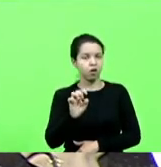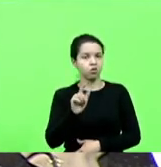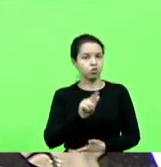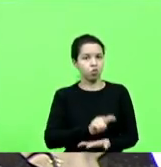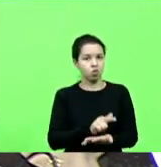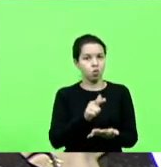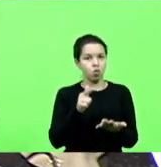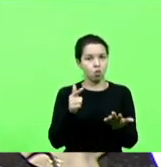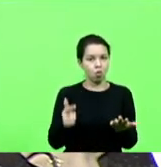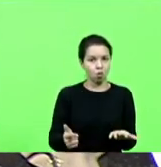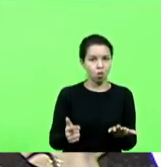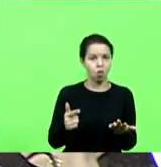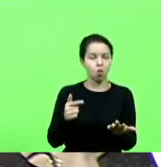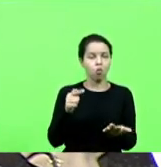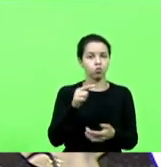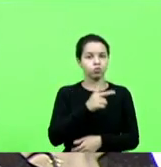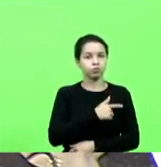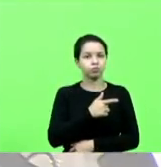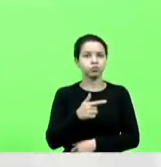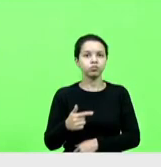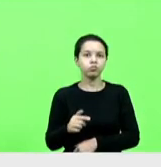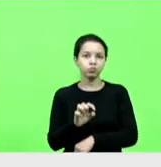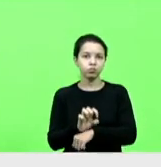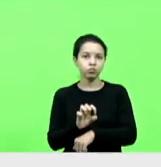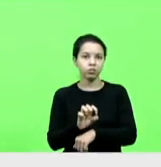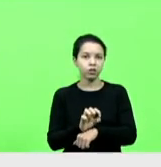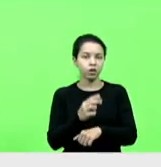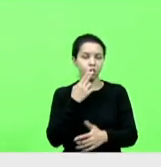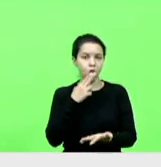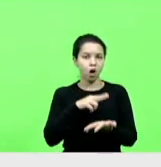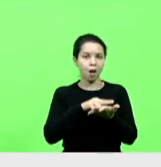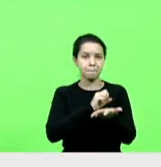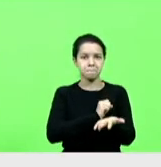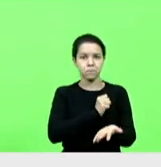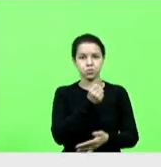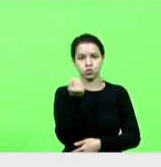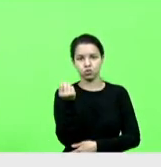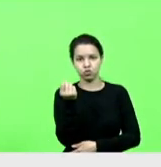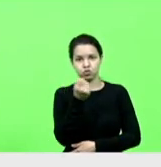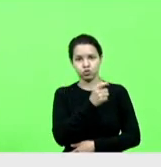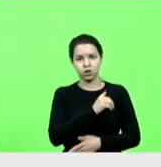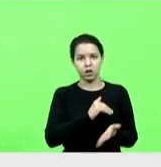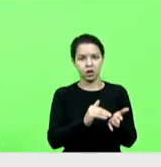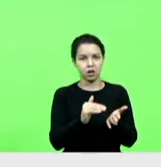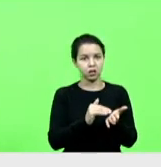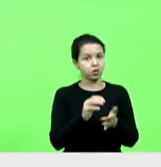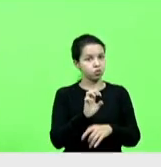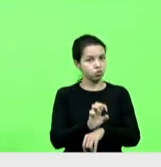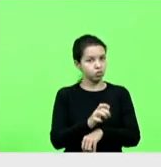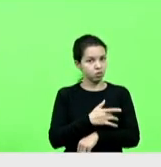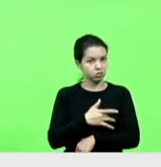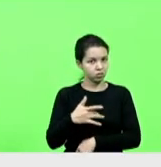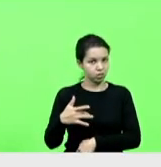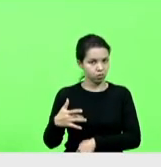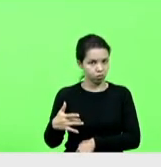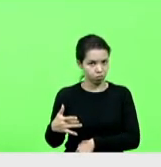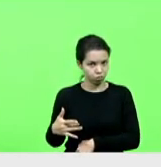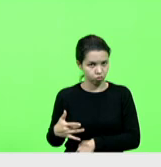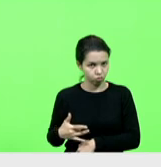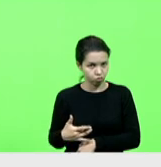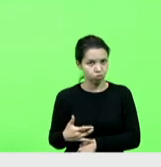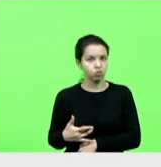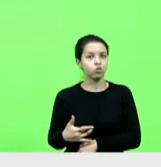Estado, uma nota de repúdio do secretário do Estado da Saúde, no uso das suas atribuições